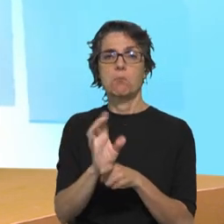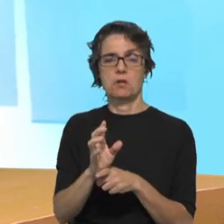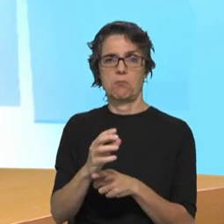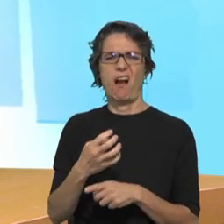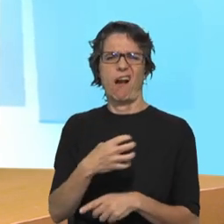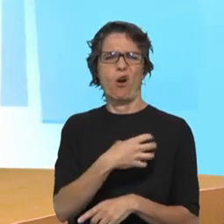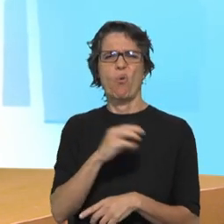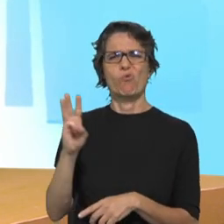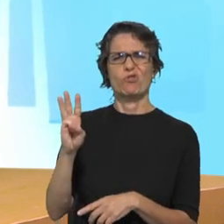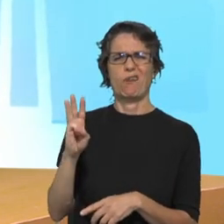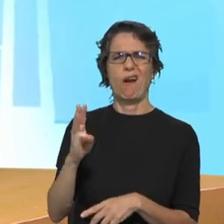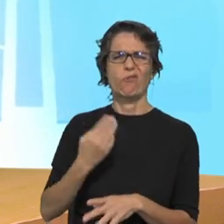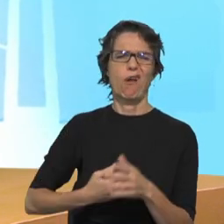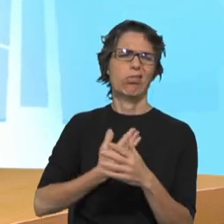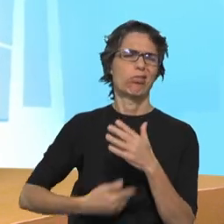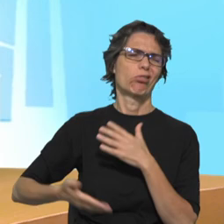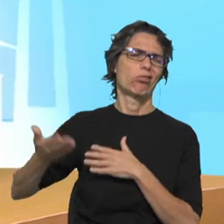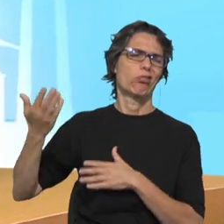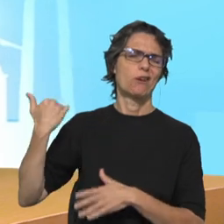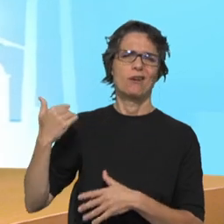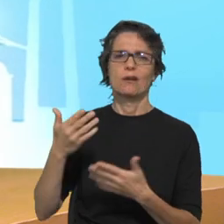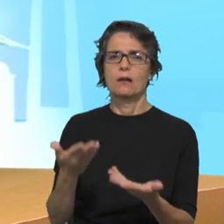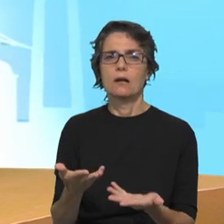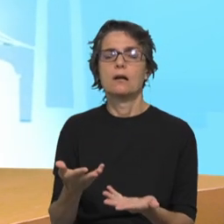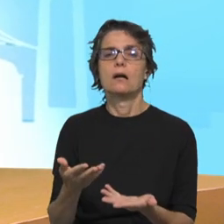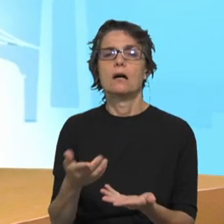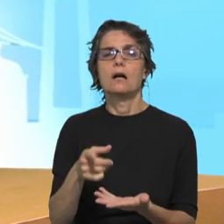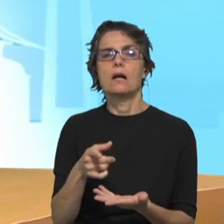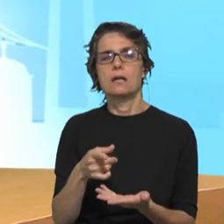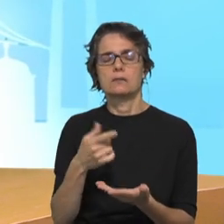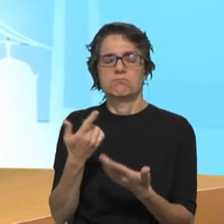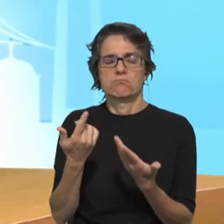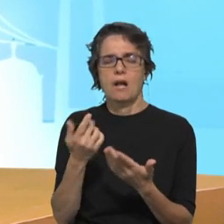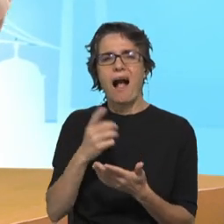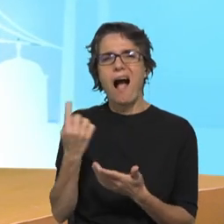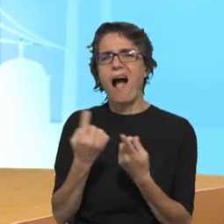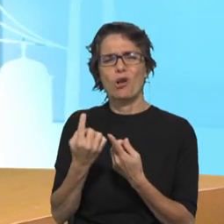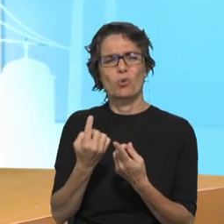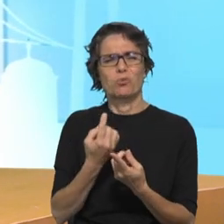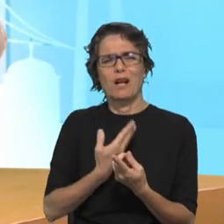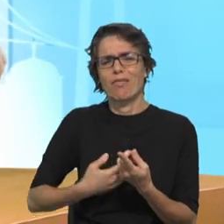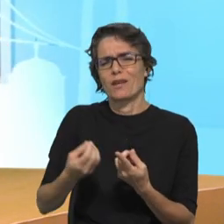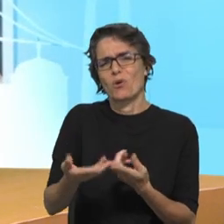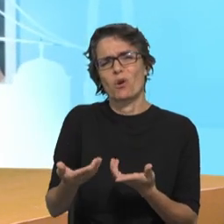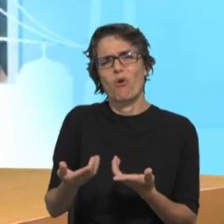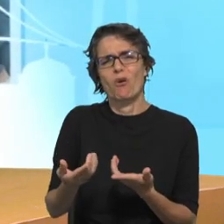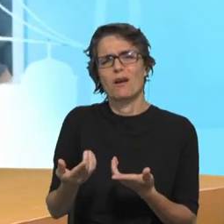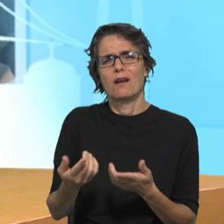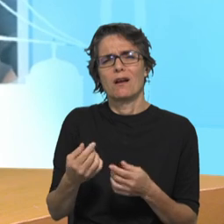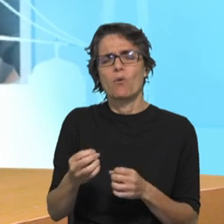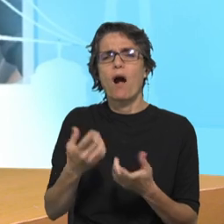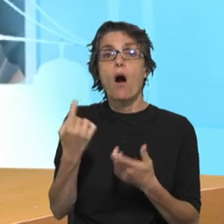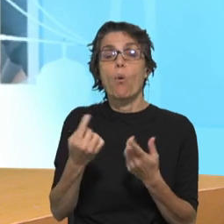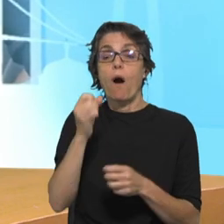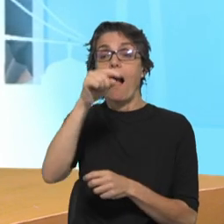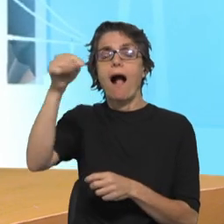que se guarda preciosamente e se venera de alguma maneira. Esta é a nossa origem, esta é